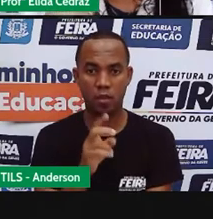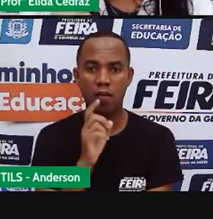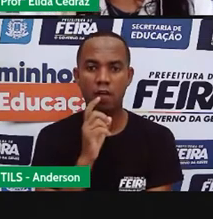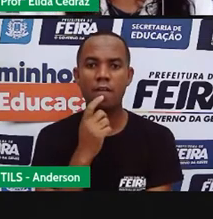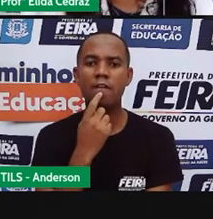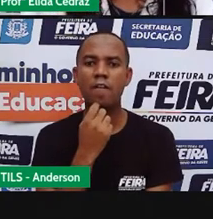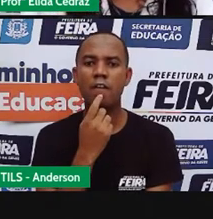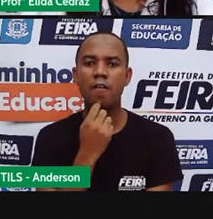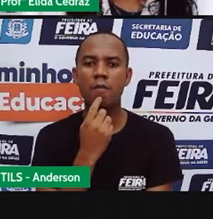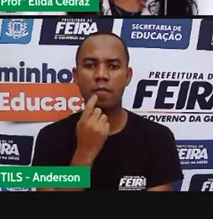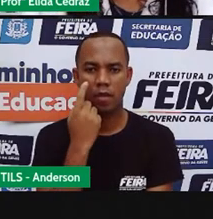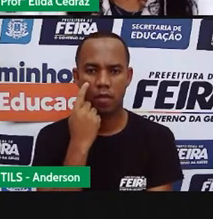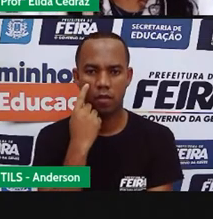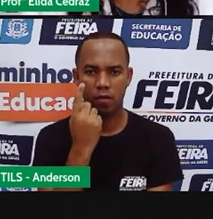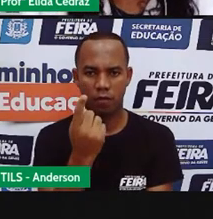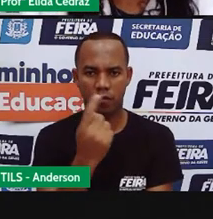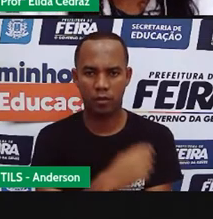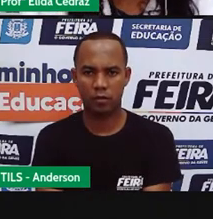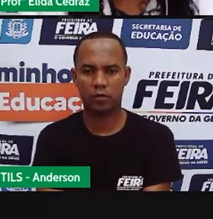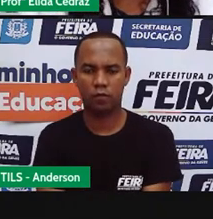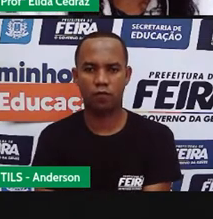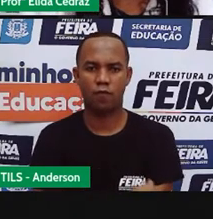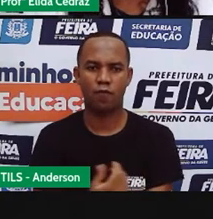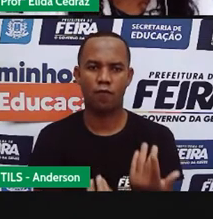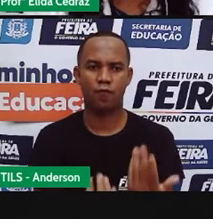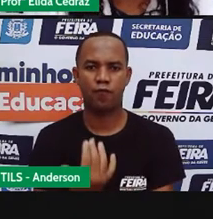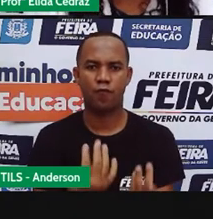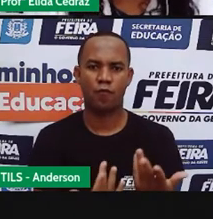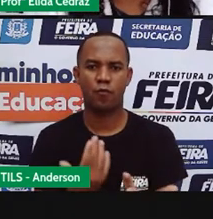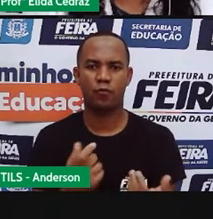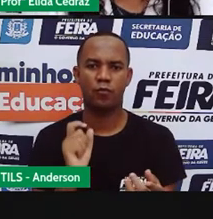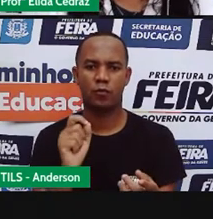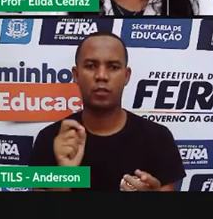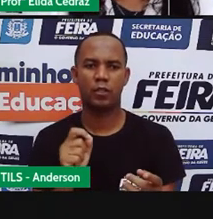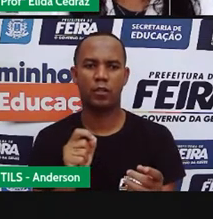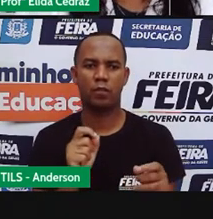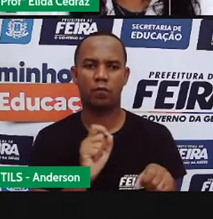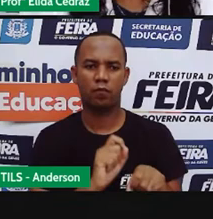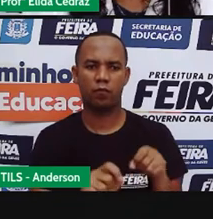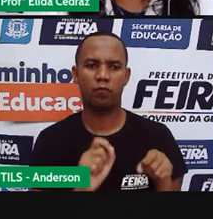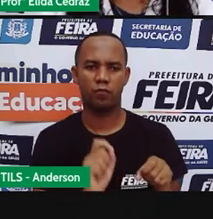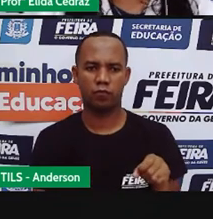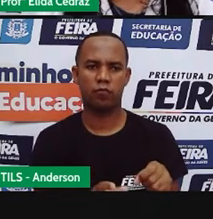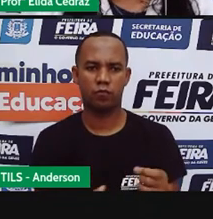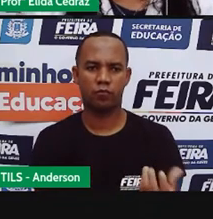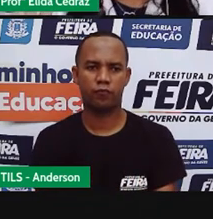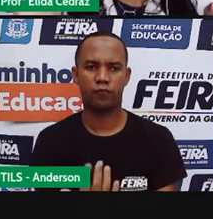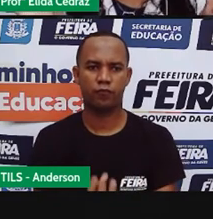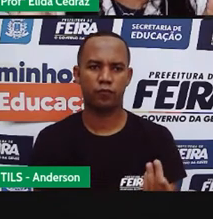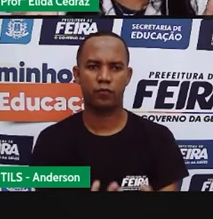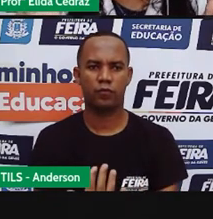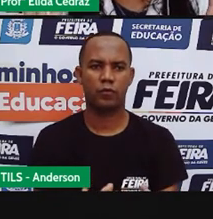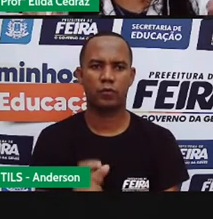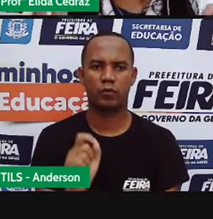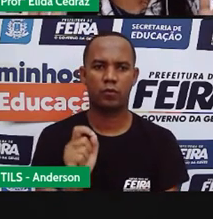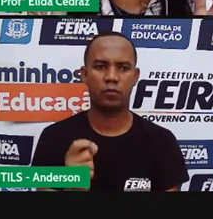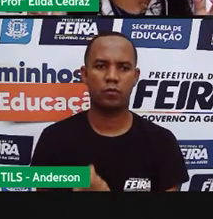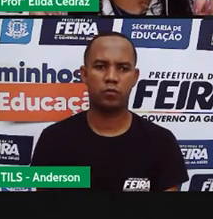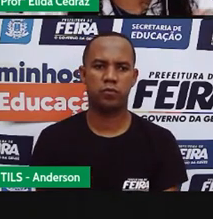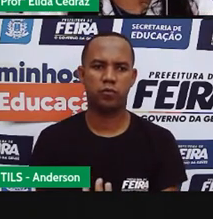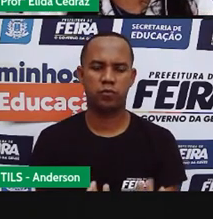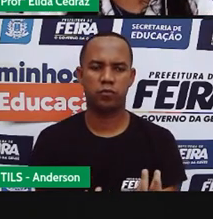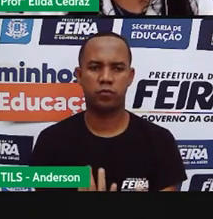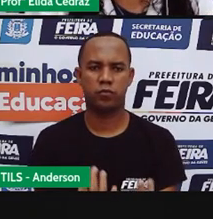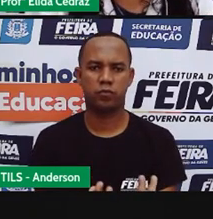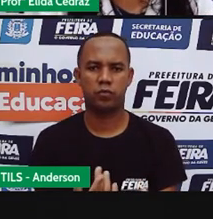ali fogo de lenha tem feito um fogo de lenha ele assado quando